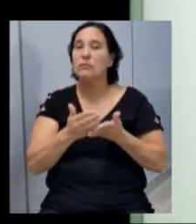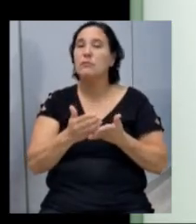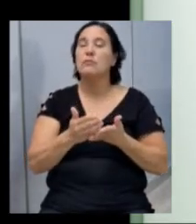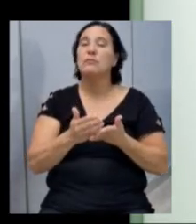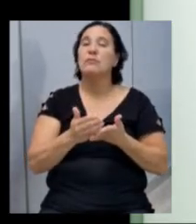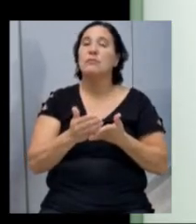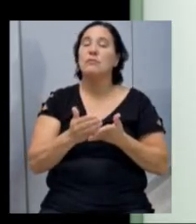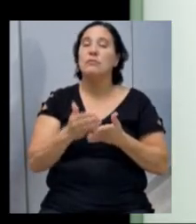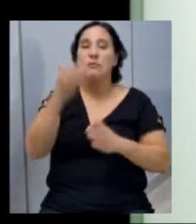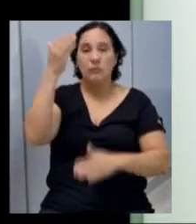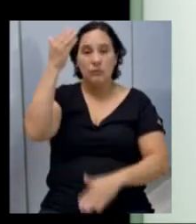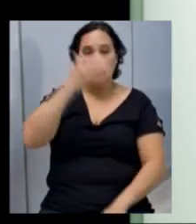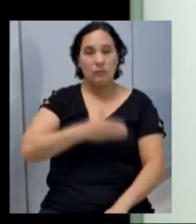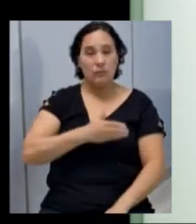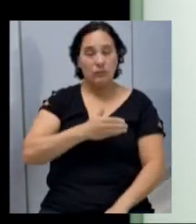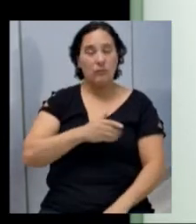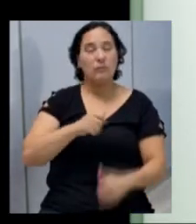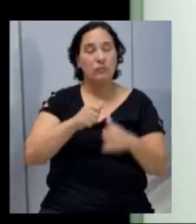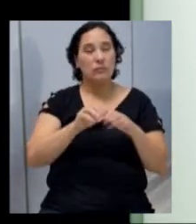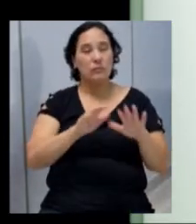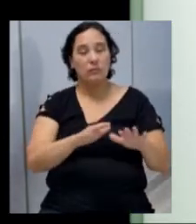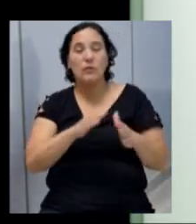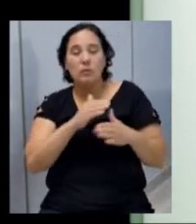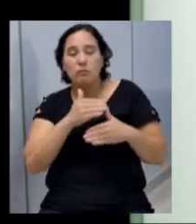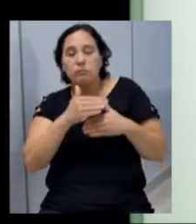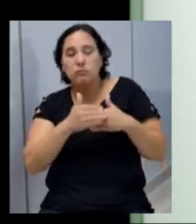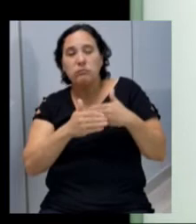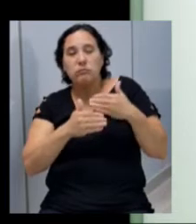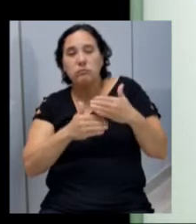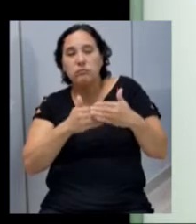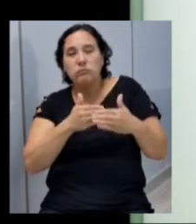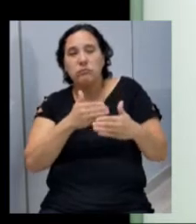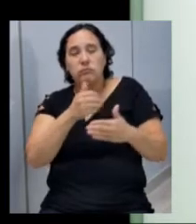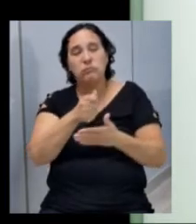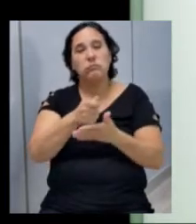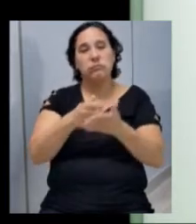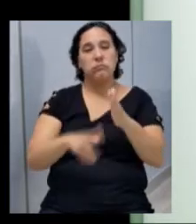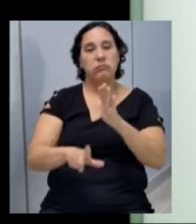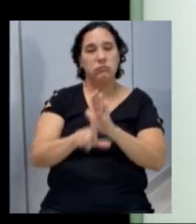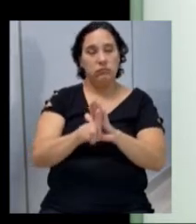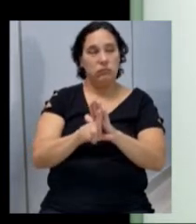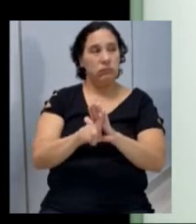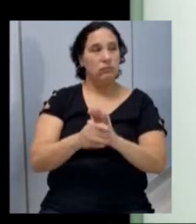ele é um fundo que foi aprovado, mas ainda ele está engatinhando em termos orçamentários.